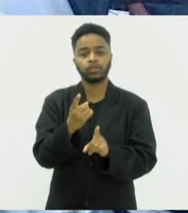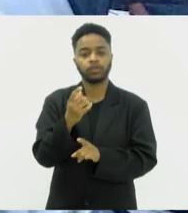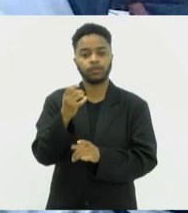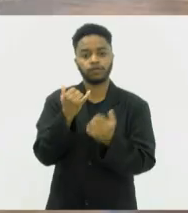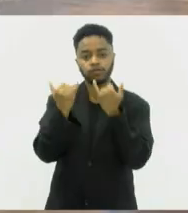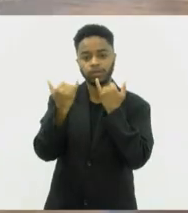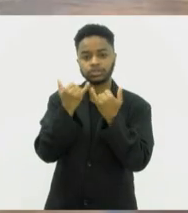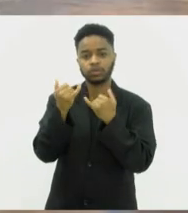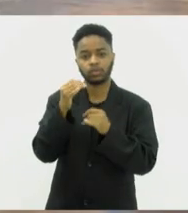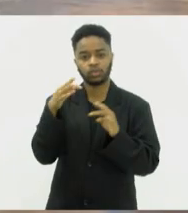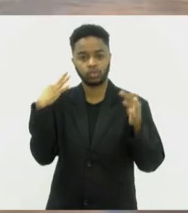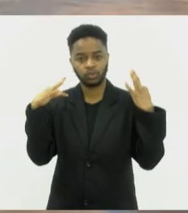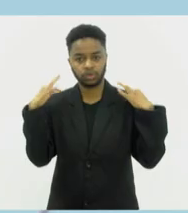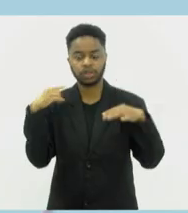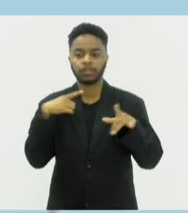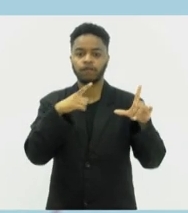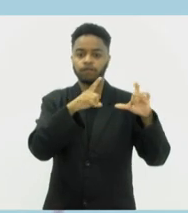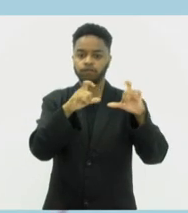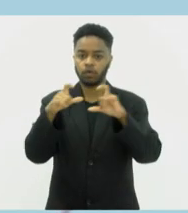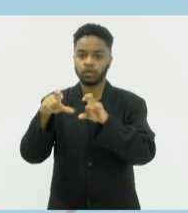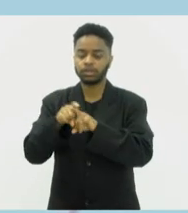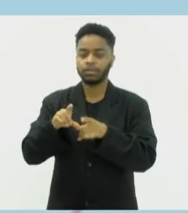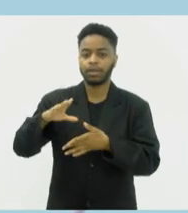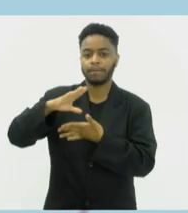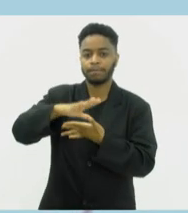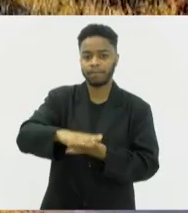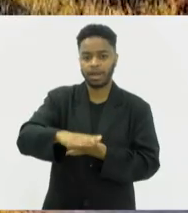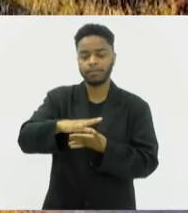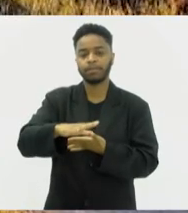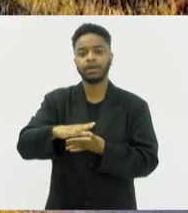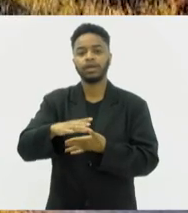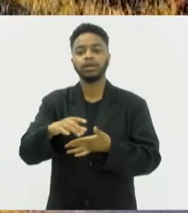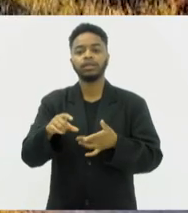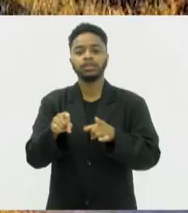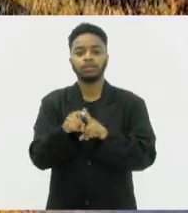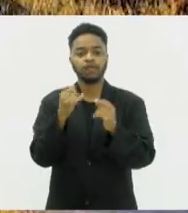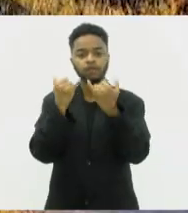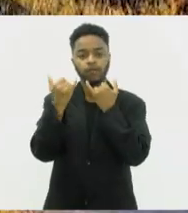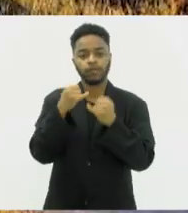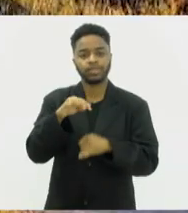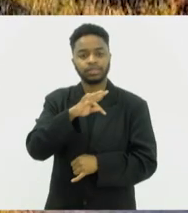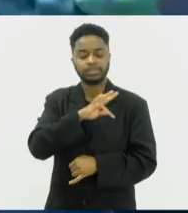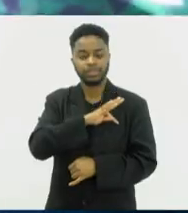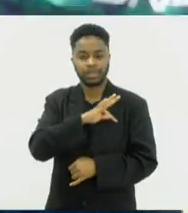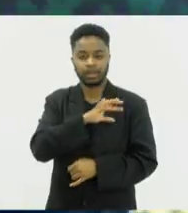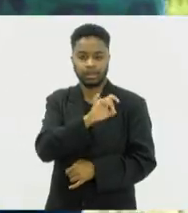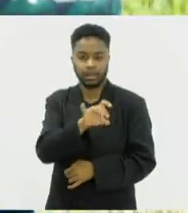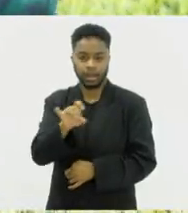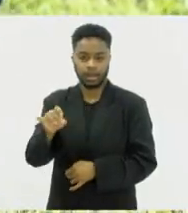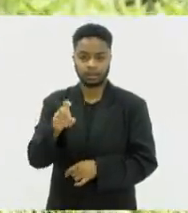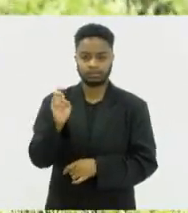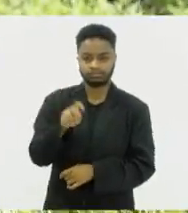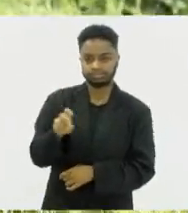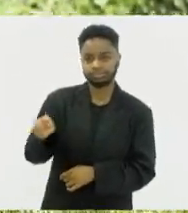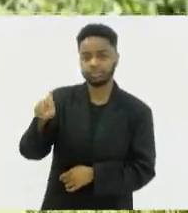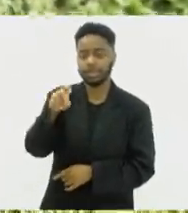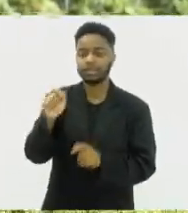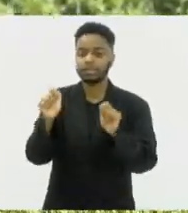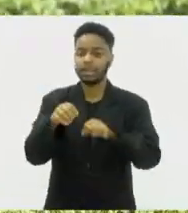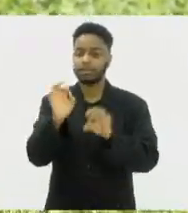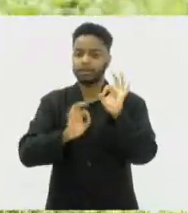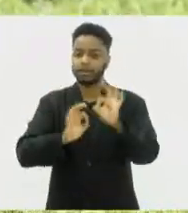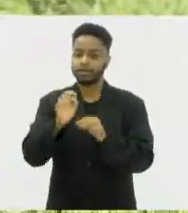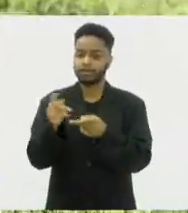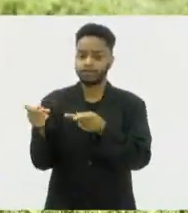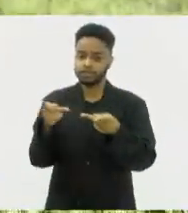da cidade, têm acesso a fotos, mapas online e offline e informações técnicas das trilhas. Por lá também é possível planejar a